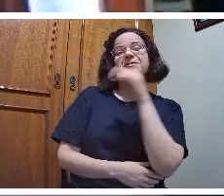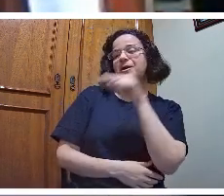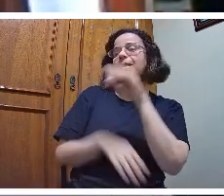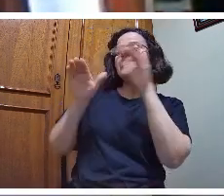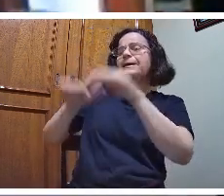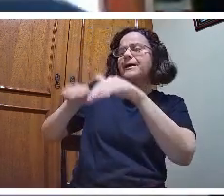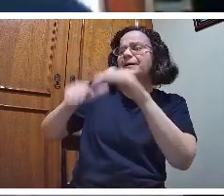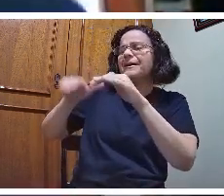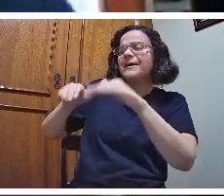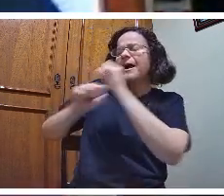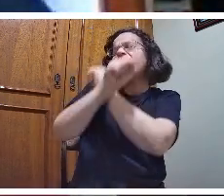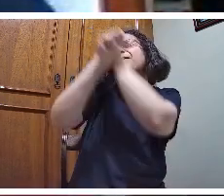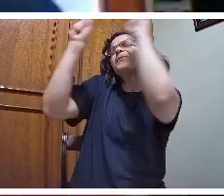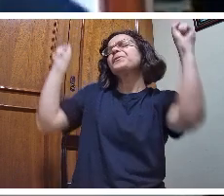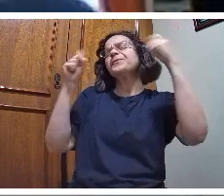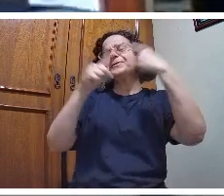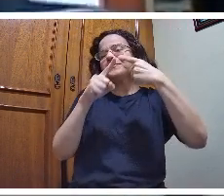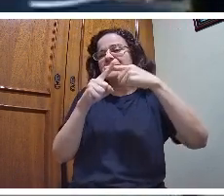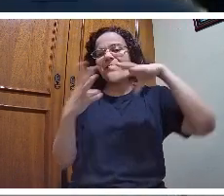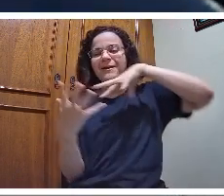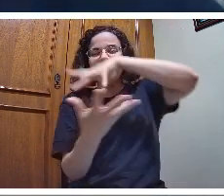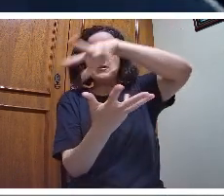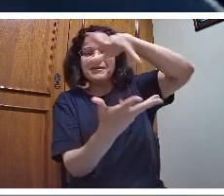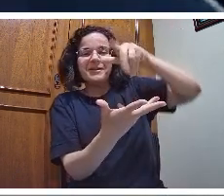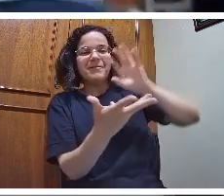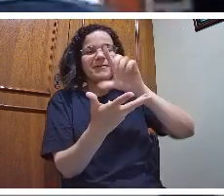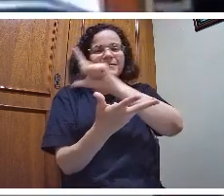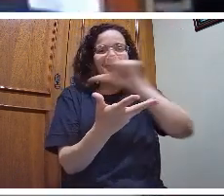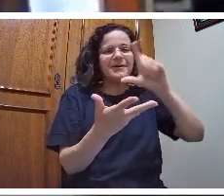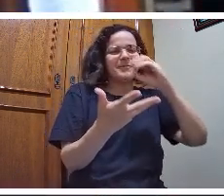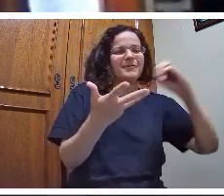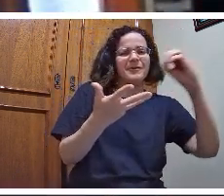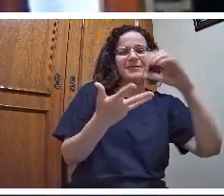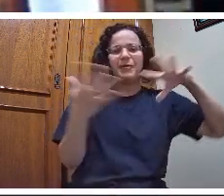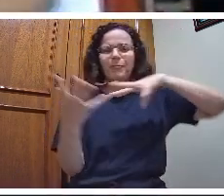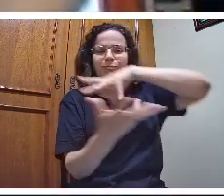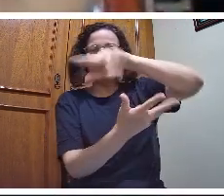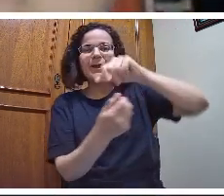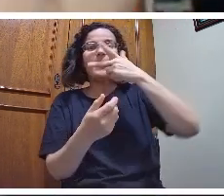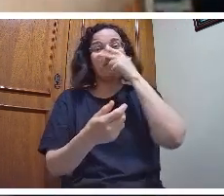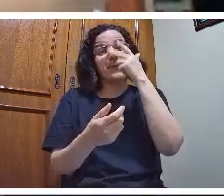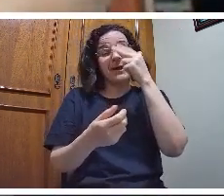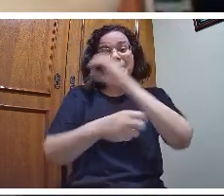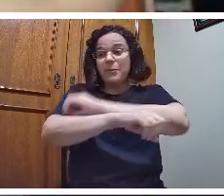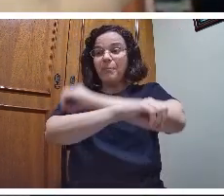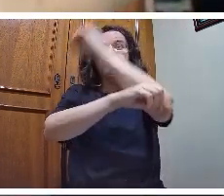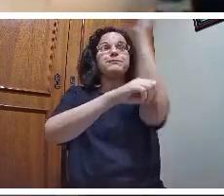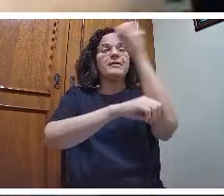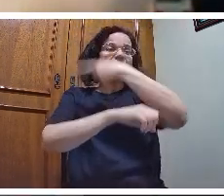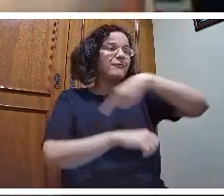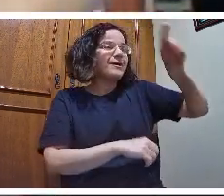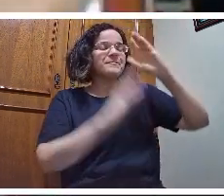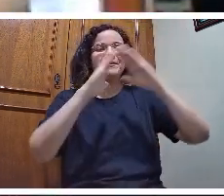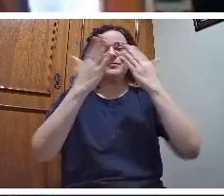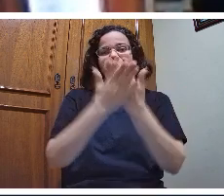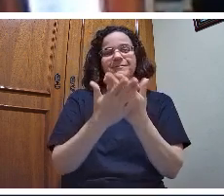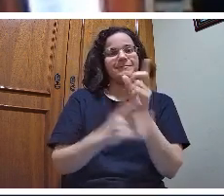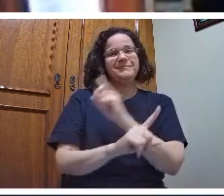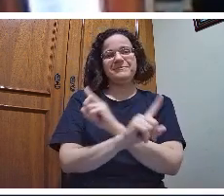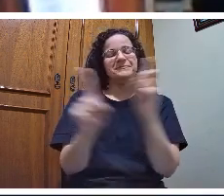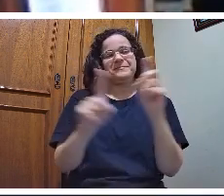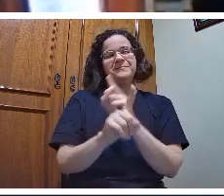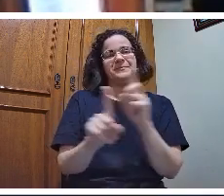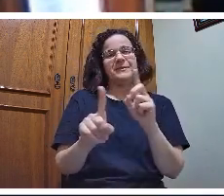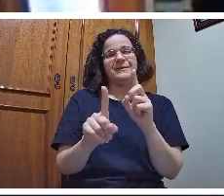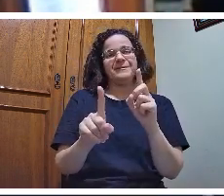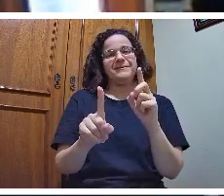oeste para o leste em uma velocidade tal e parece que o solo já está alto. Vai para a escola. Não. A gente não fala assim. Nós